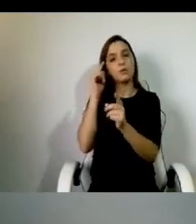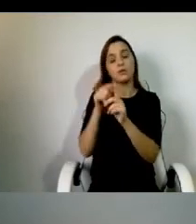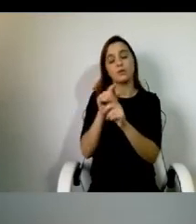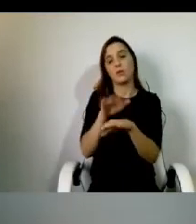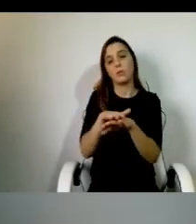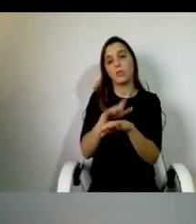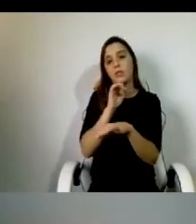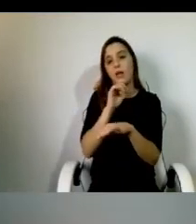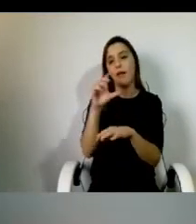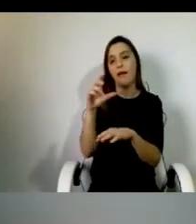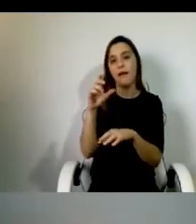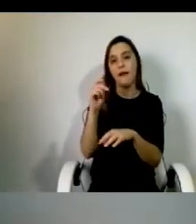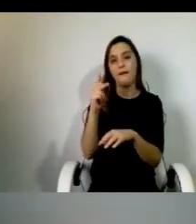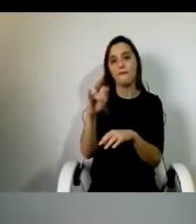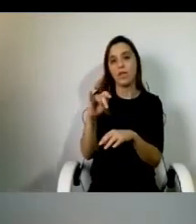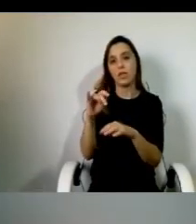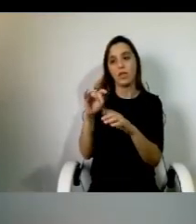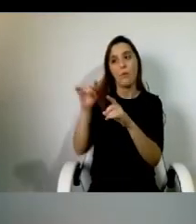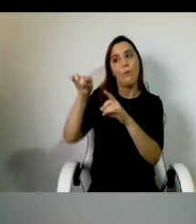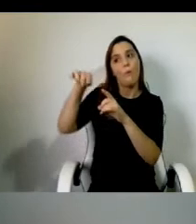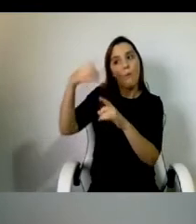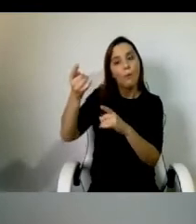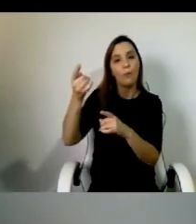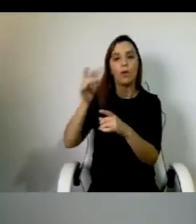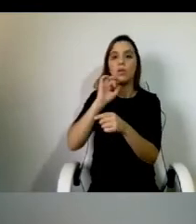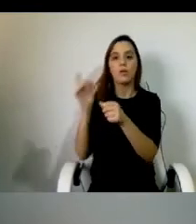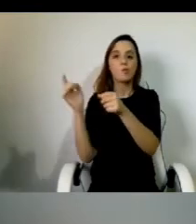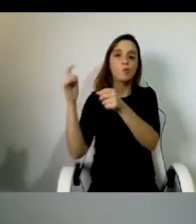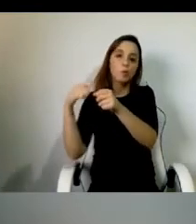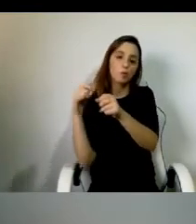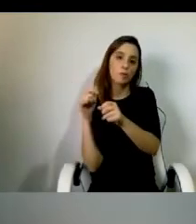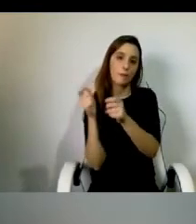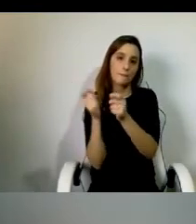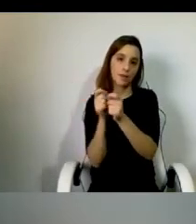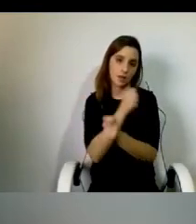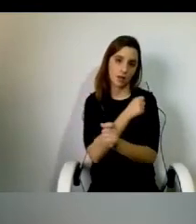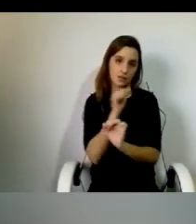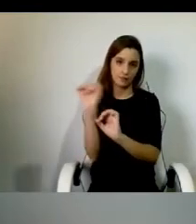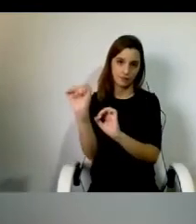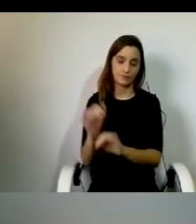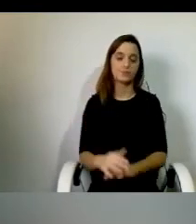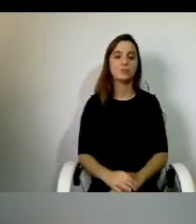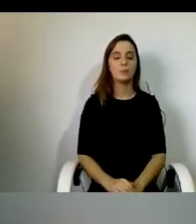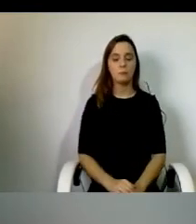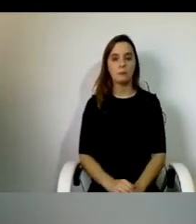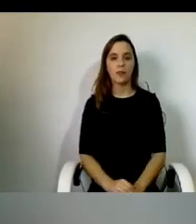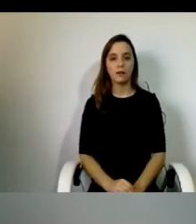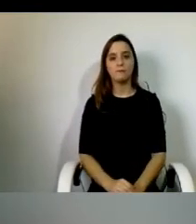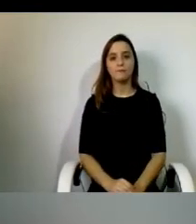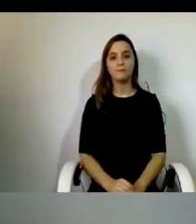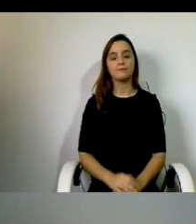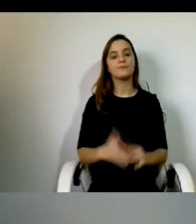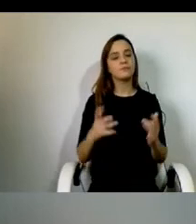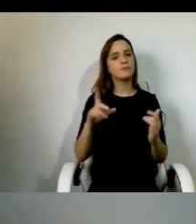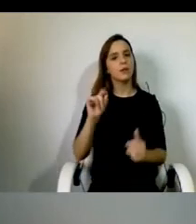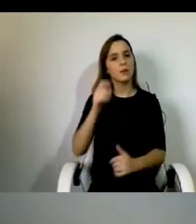cabo e da zona de residência dos próprios. Porém, sabemos também